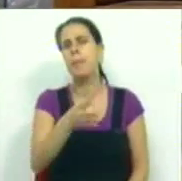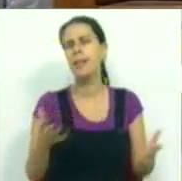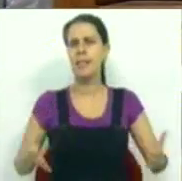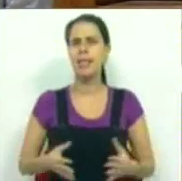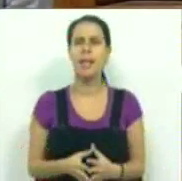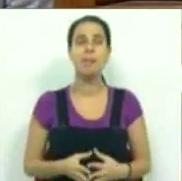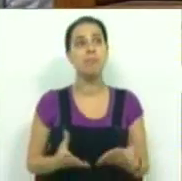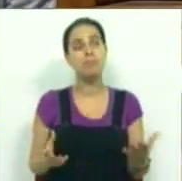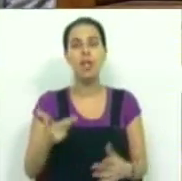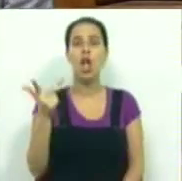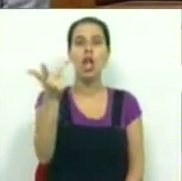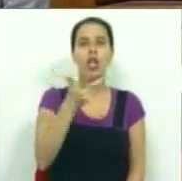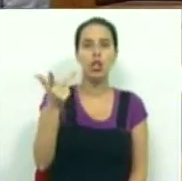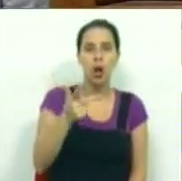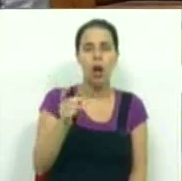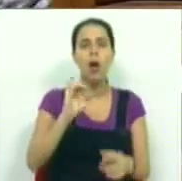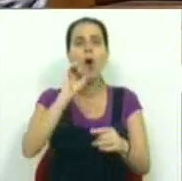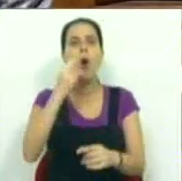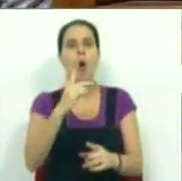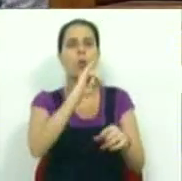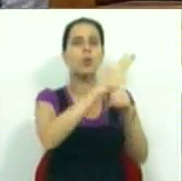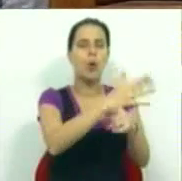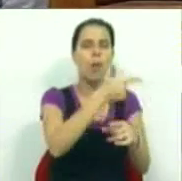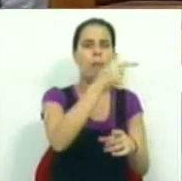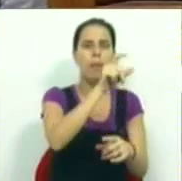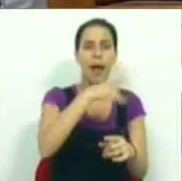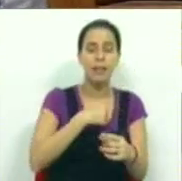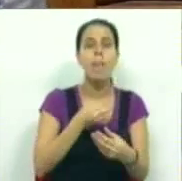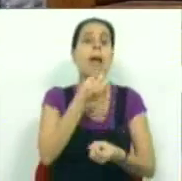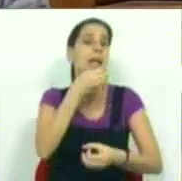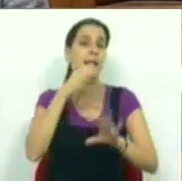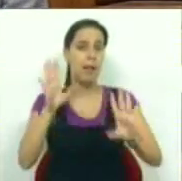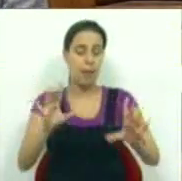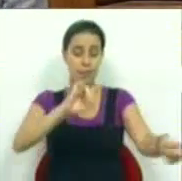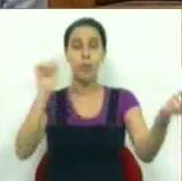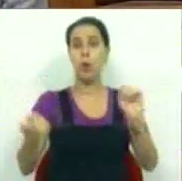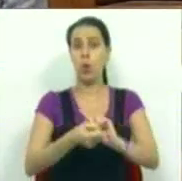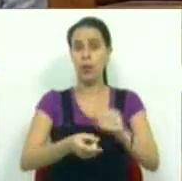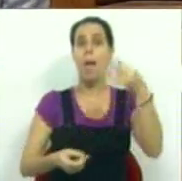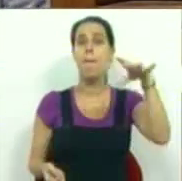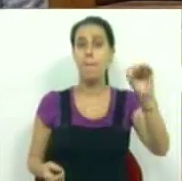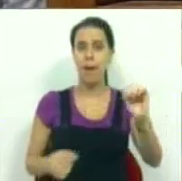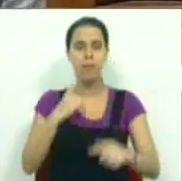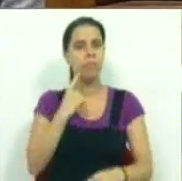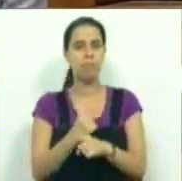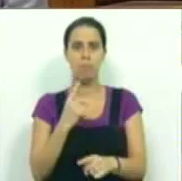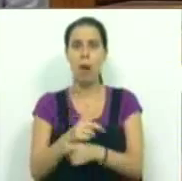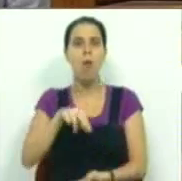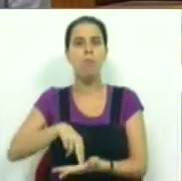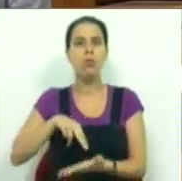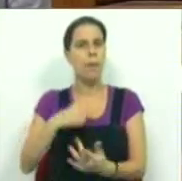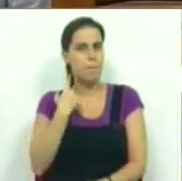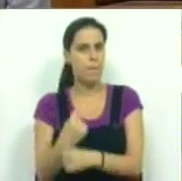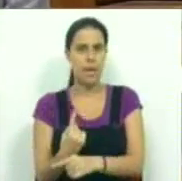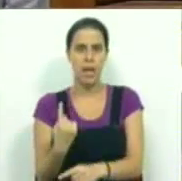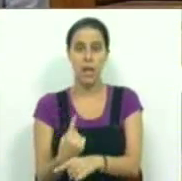troika ou blight, mas ainda bem que é assim. Ao contrário, o PS mantém-se na mesma posição.